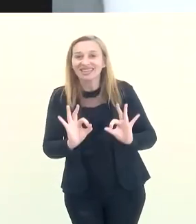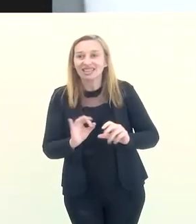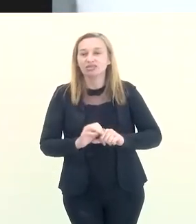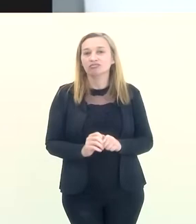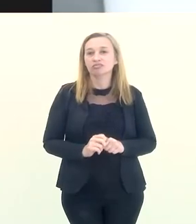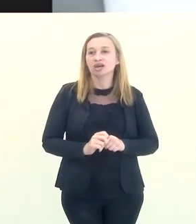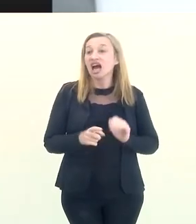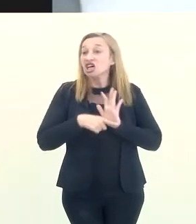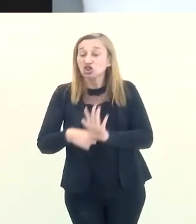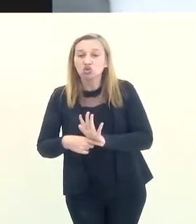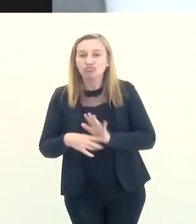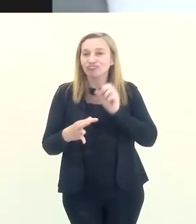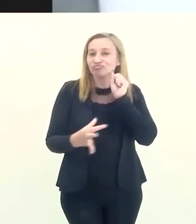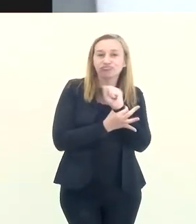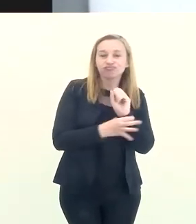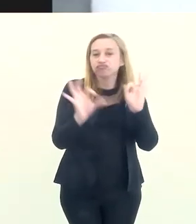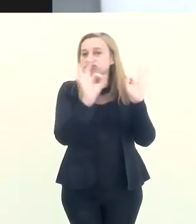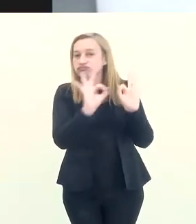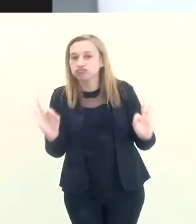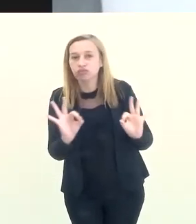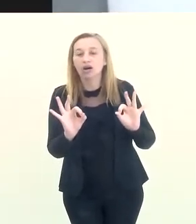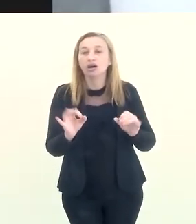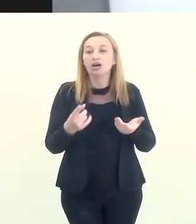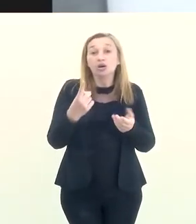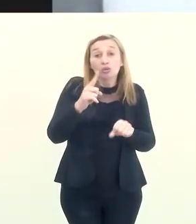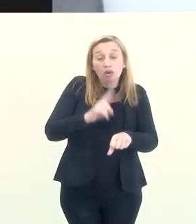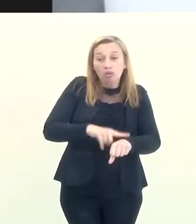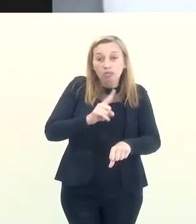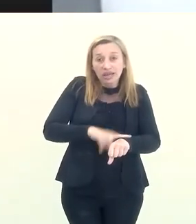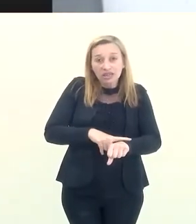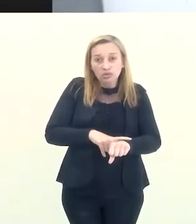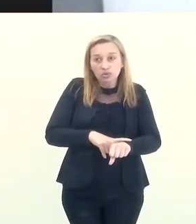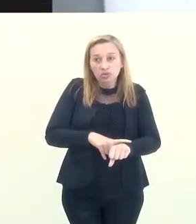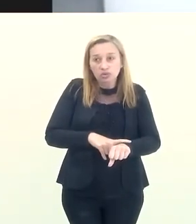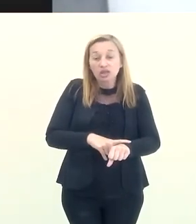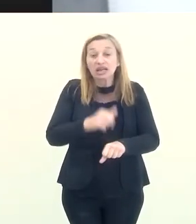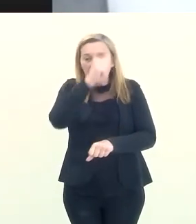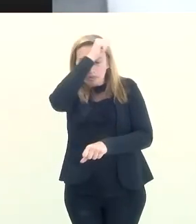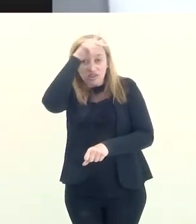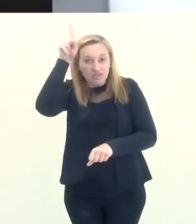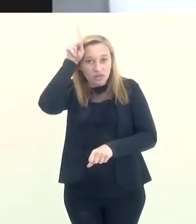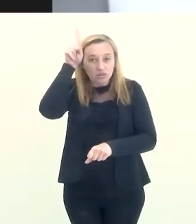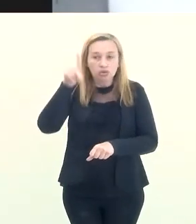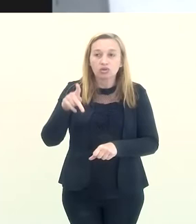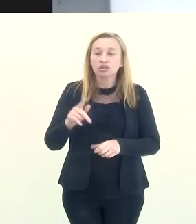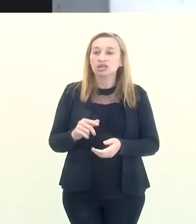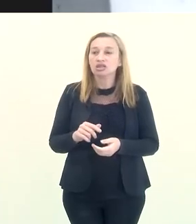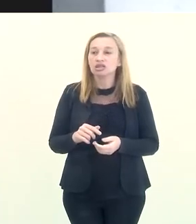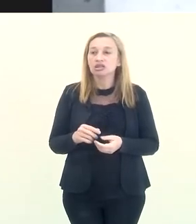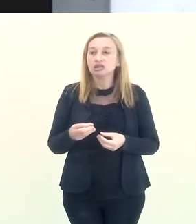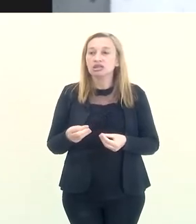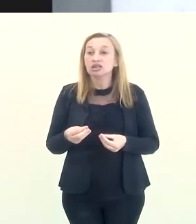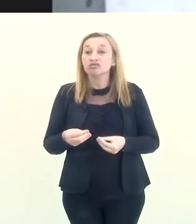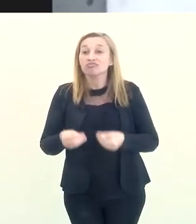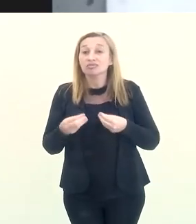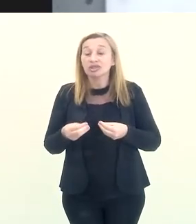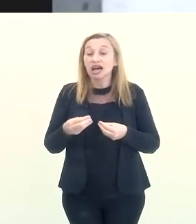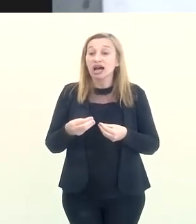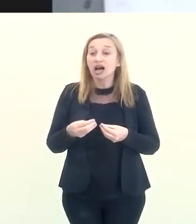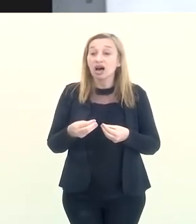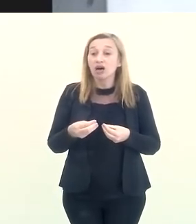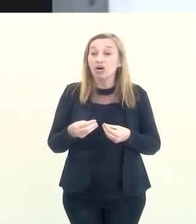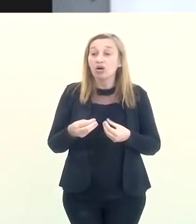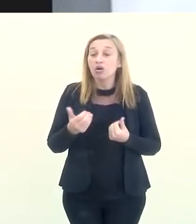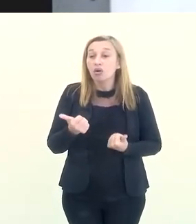tem nenhum serviço, não tem conforto, não tem segurança. A partir do momento que essa prefeitura consegue